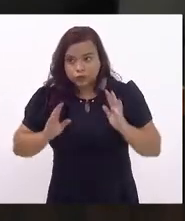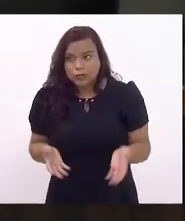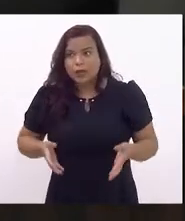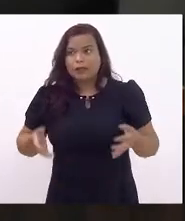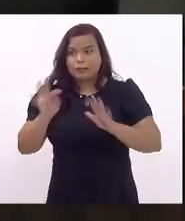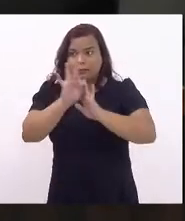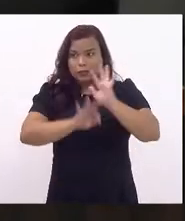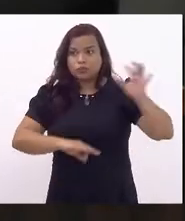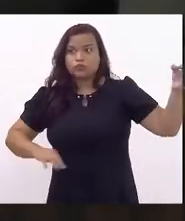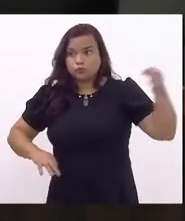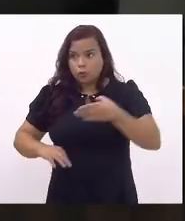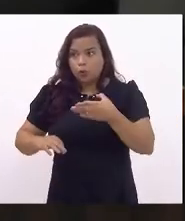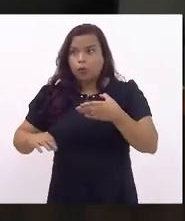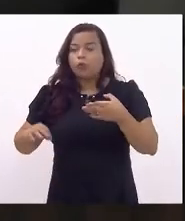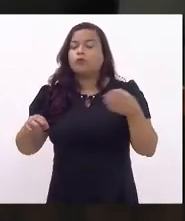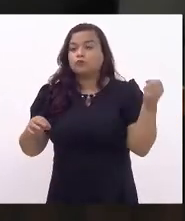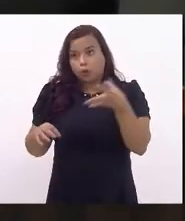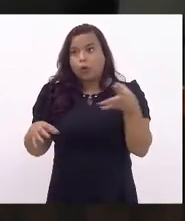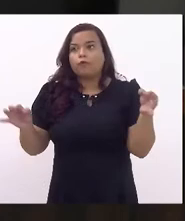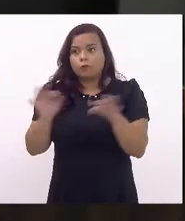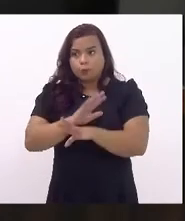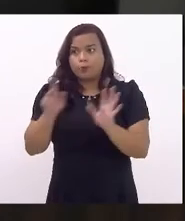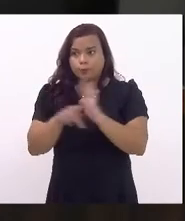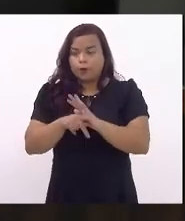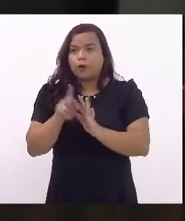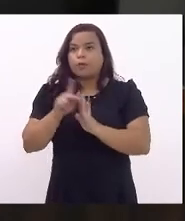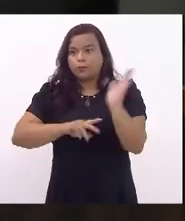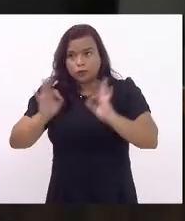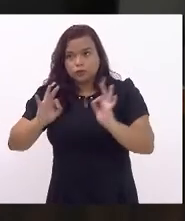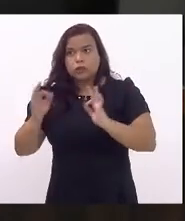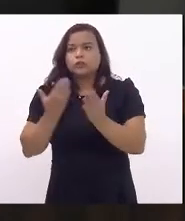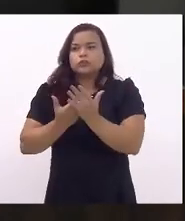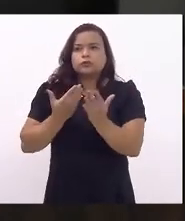texto em relação ao projeto, estamos estudando os impactos